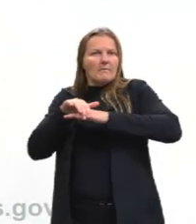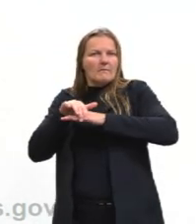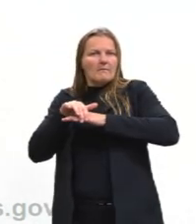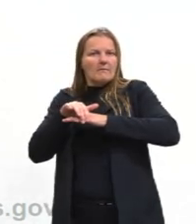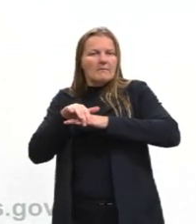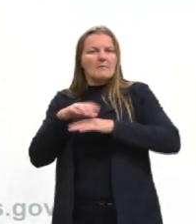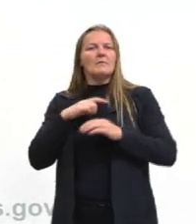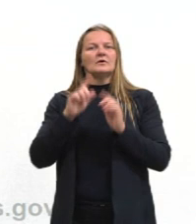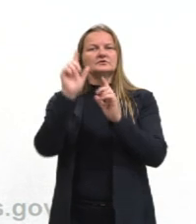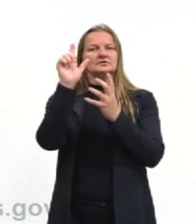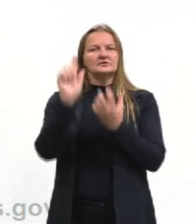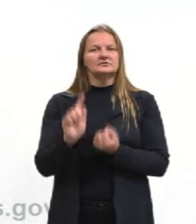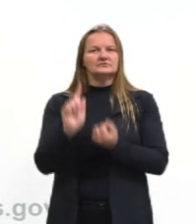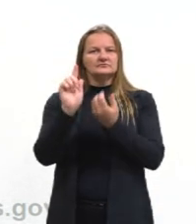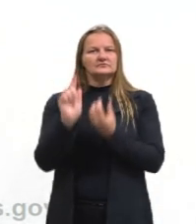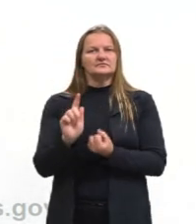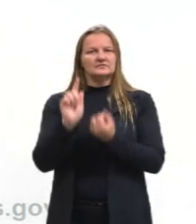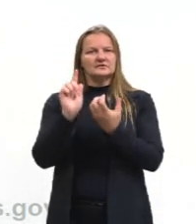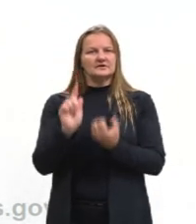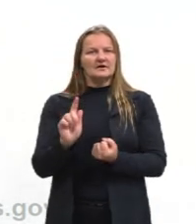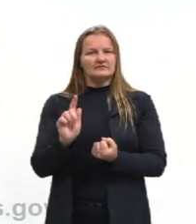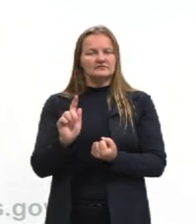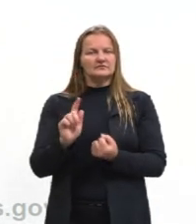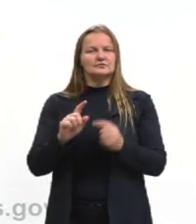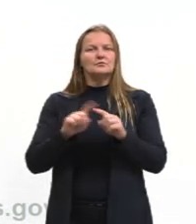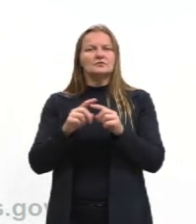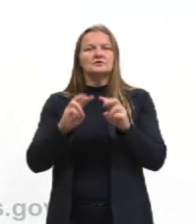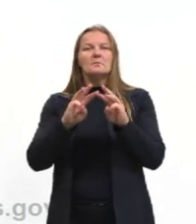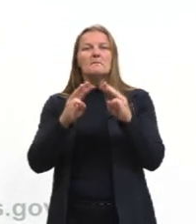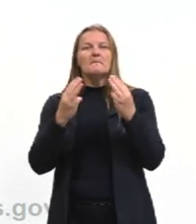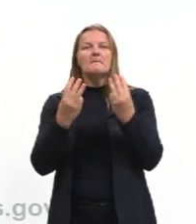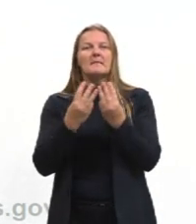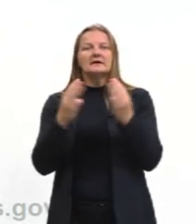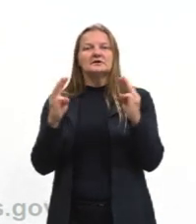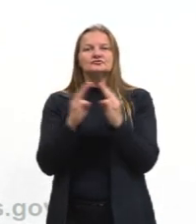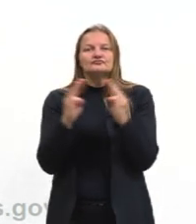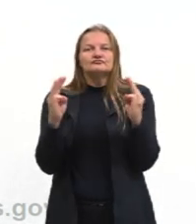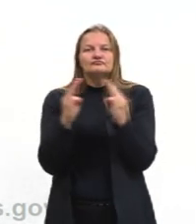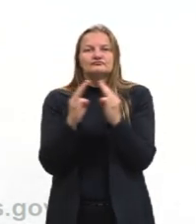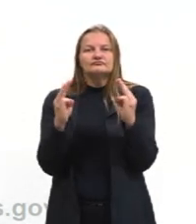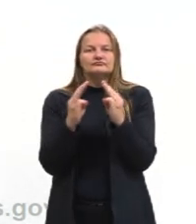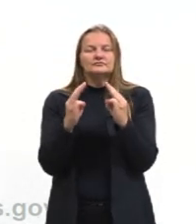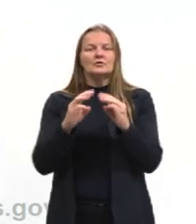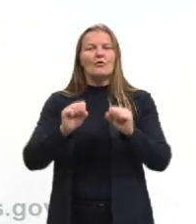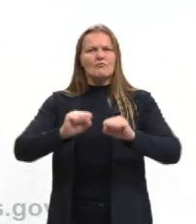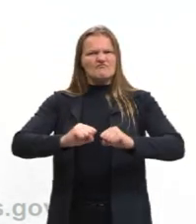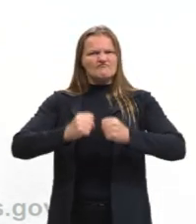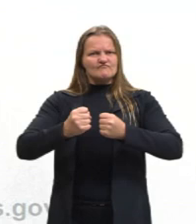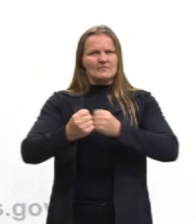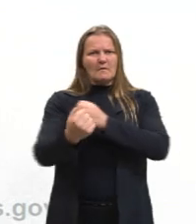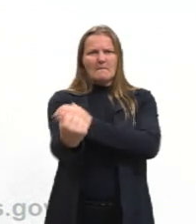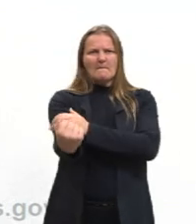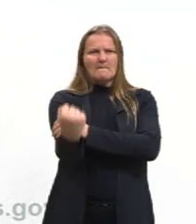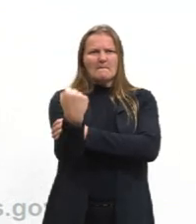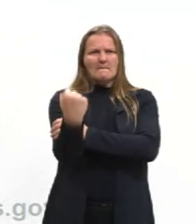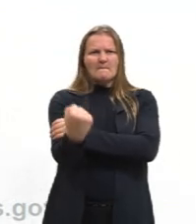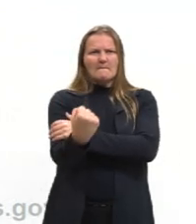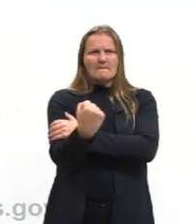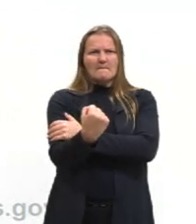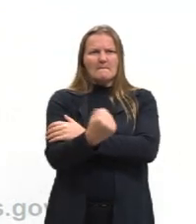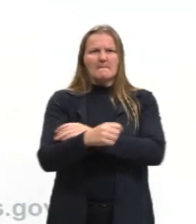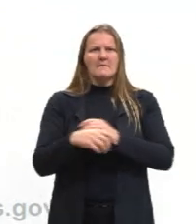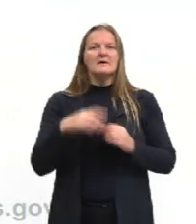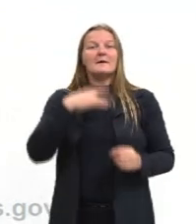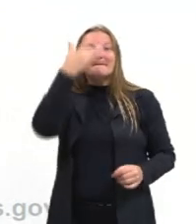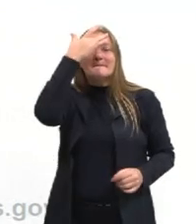gravitacional, elétrica, magnética ou simplesmente um esforço muscular. Então, aqui a gente tem algumas imagens, né? De